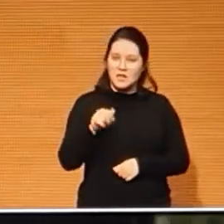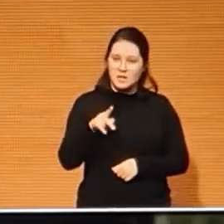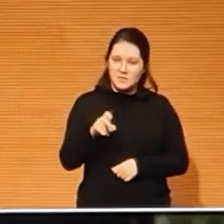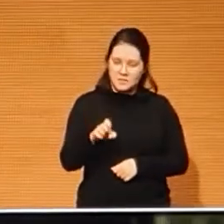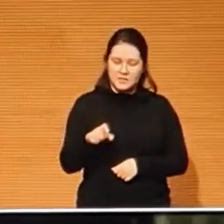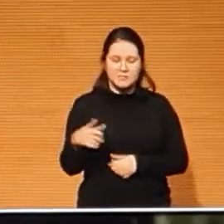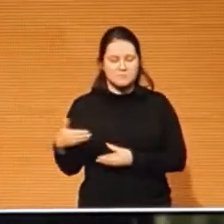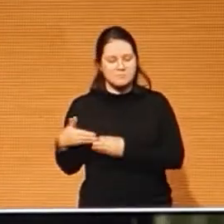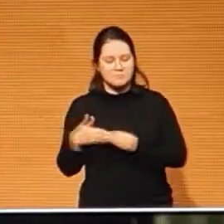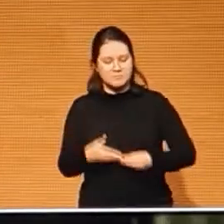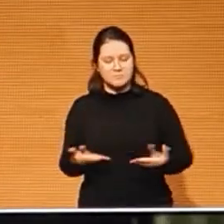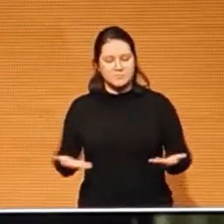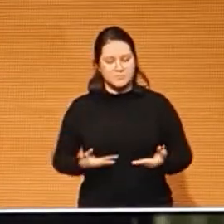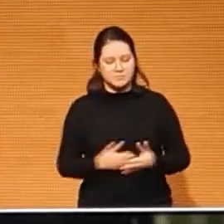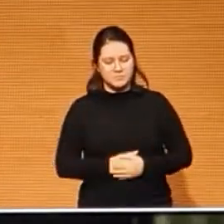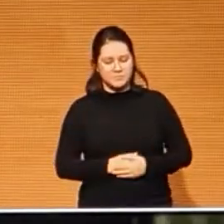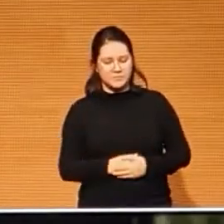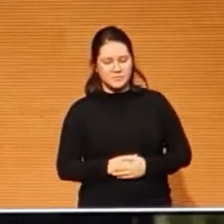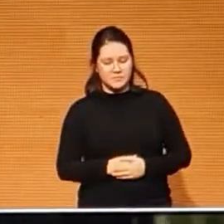trouxeram agora. Eu gostaria de passar agora...